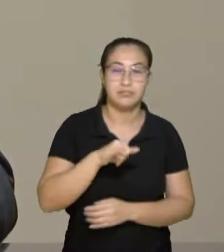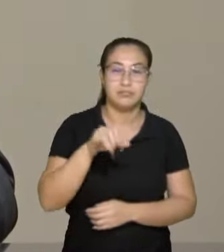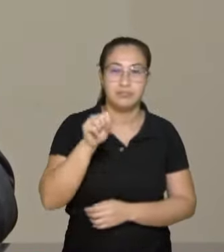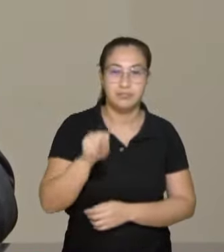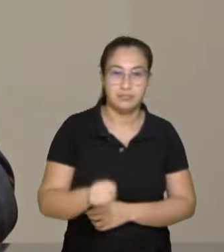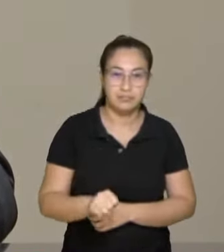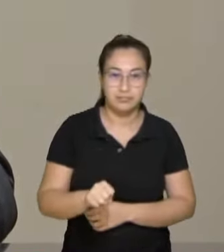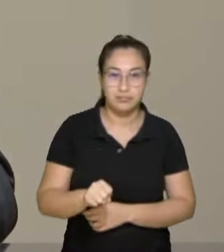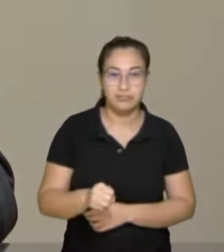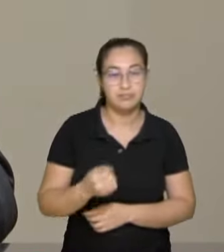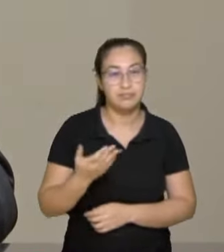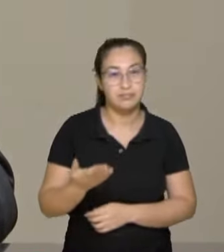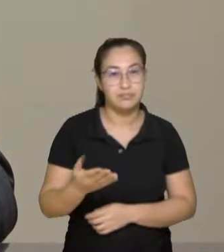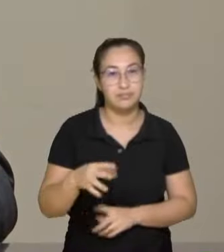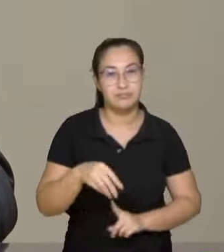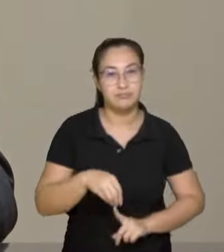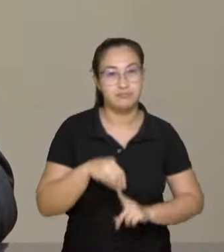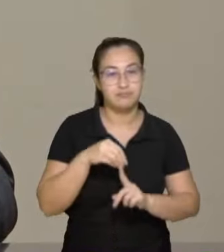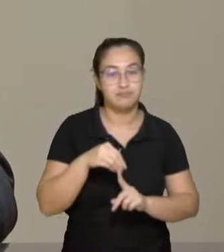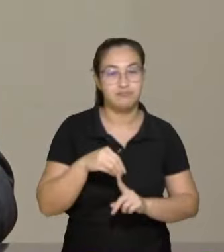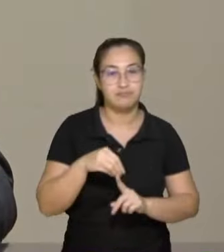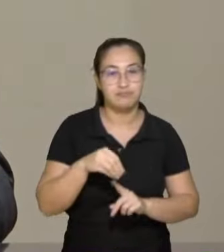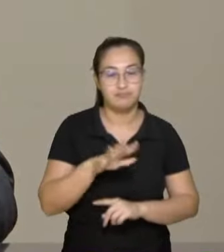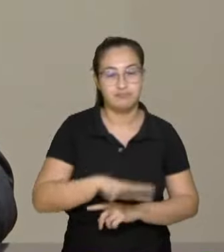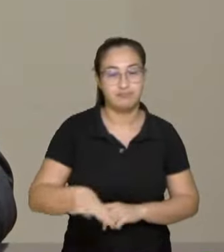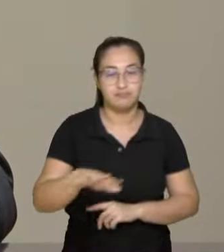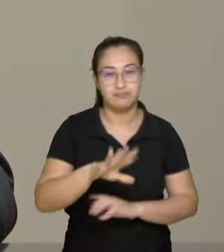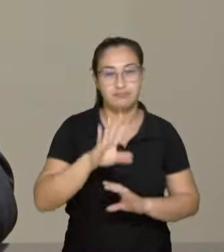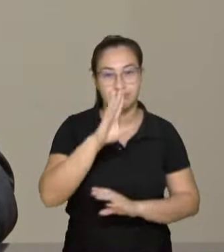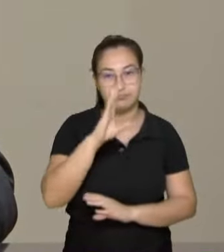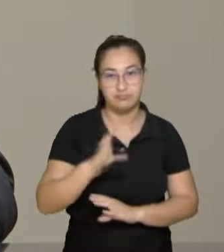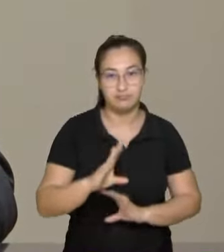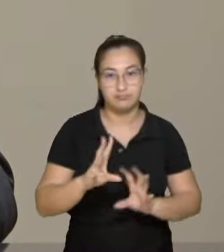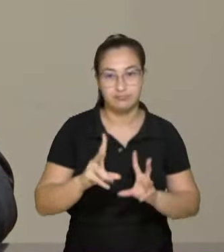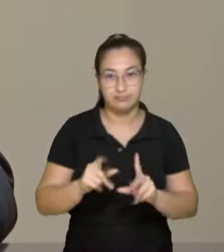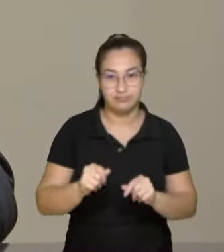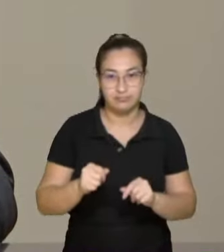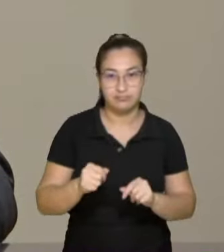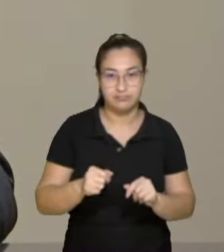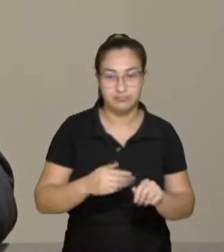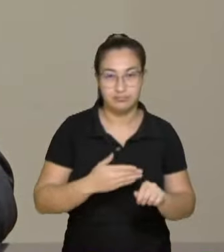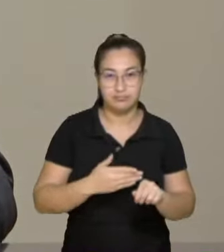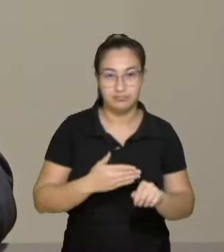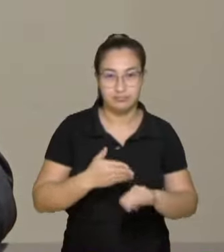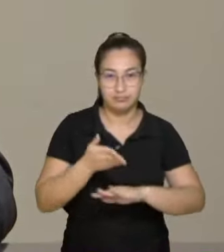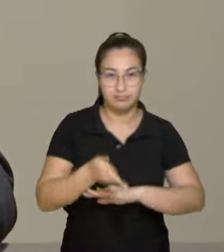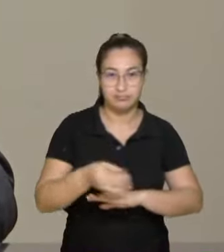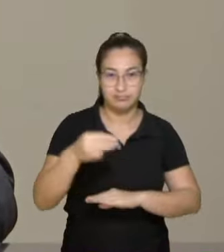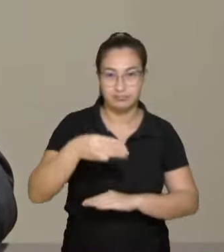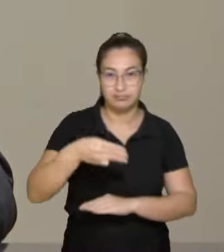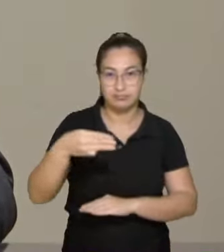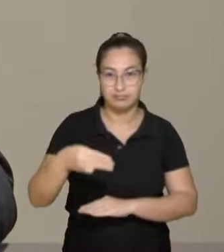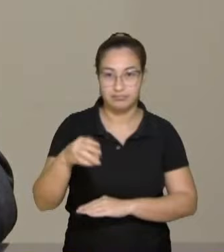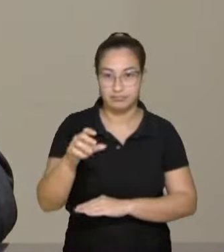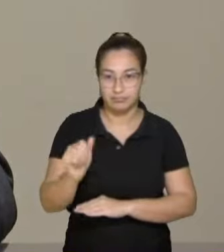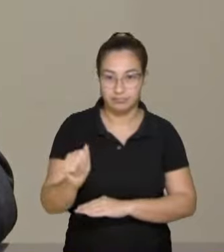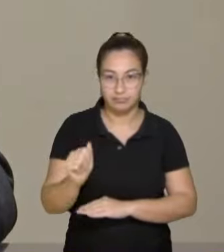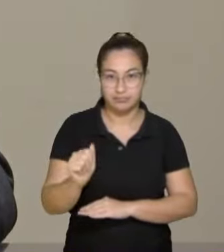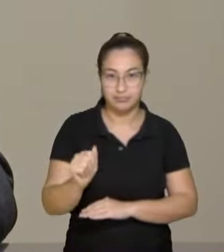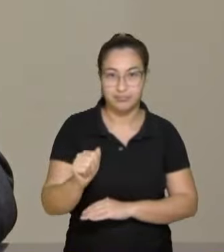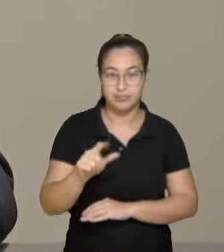destaca a nível nacional, estando indo agora para o MMA, Luciane